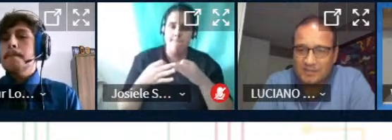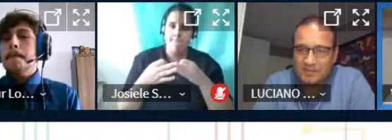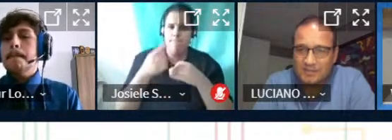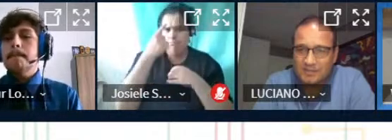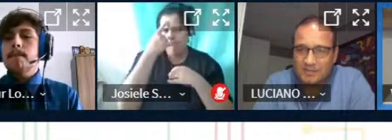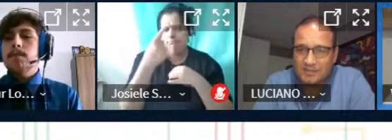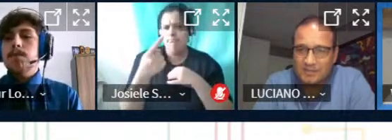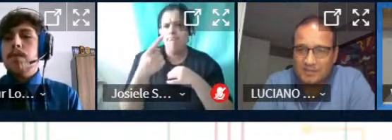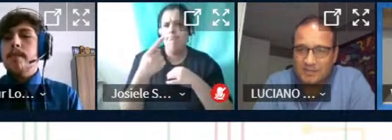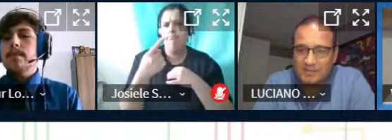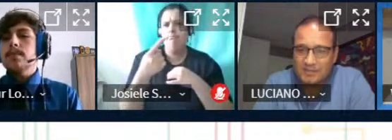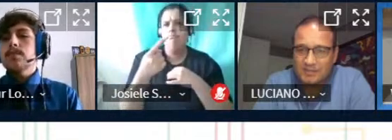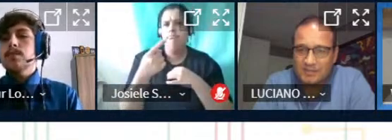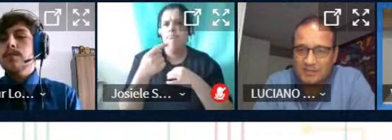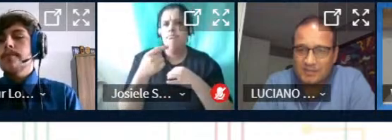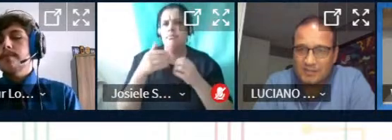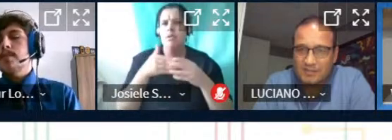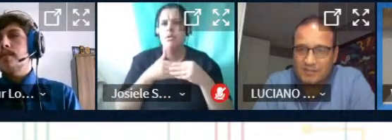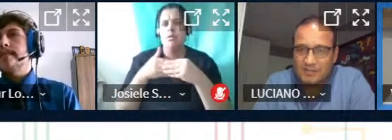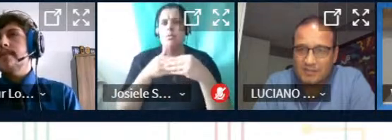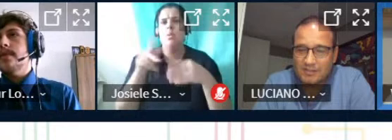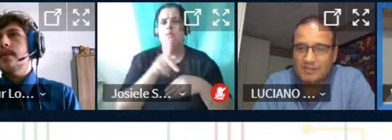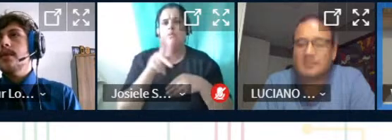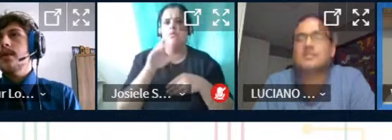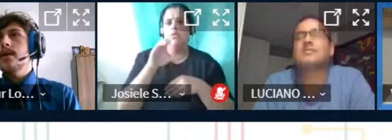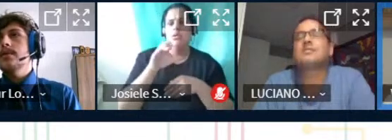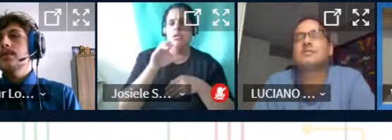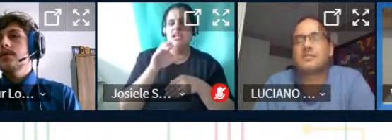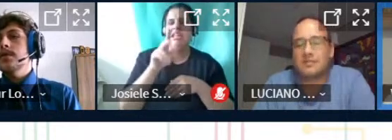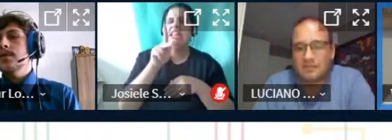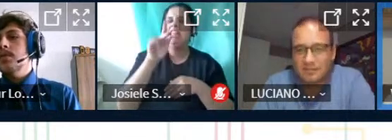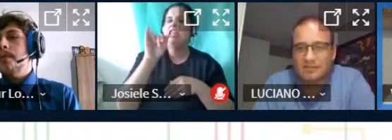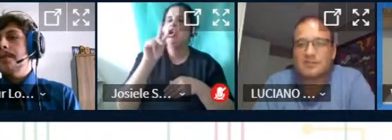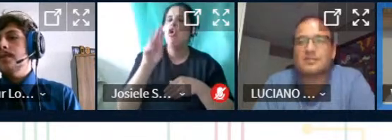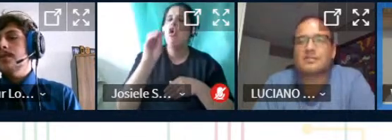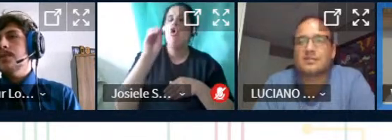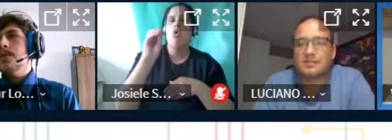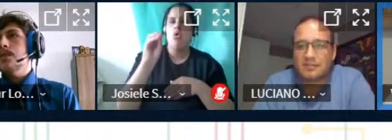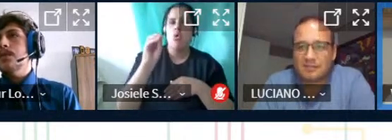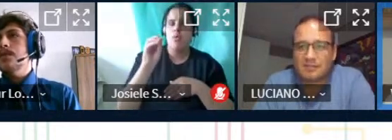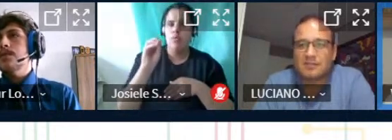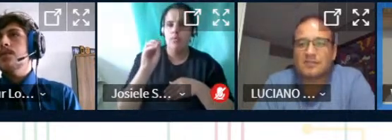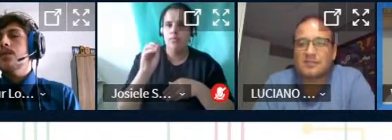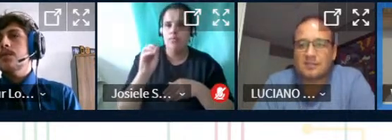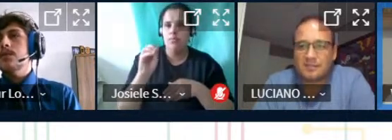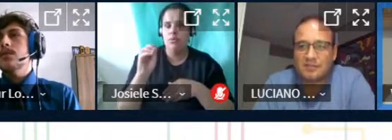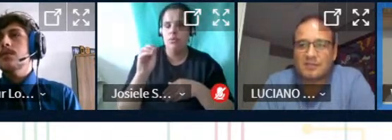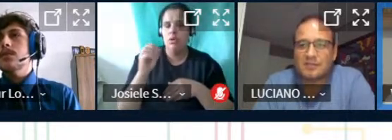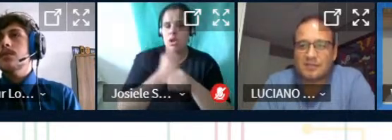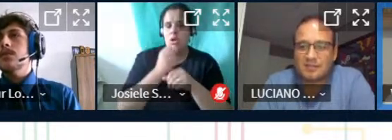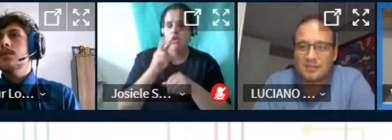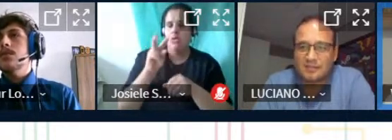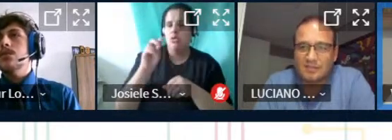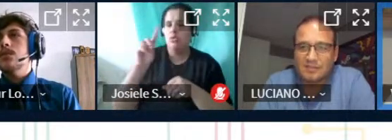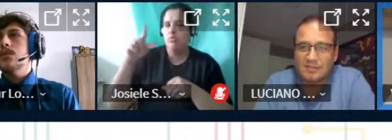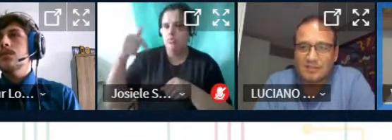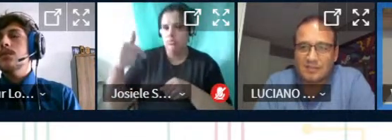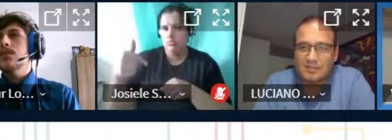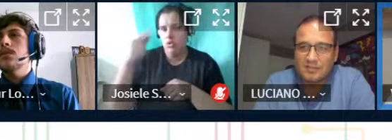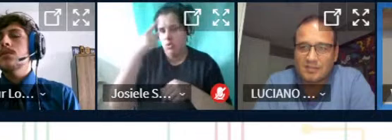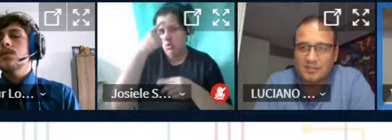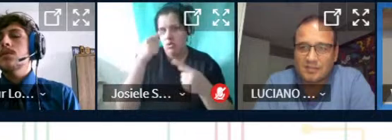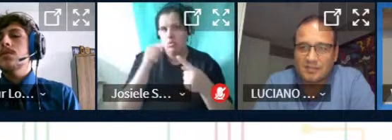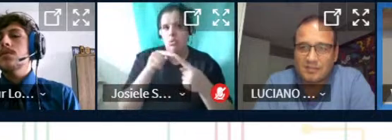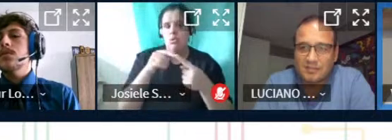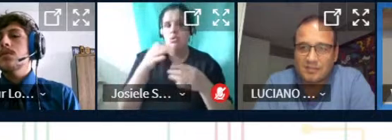idealizado e coordenado pelo professor Cristiano pelo Kiko durante a partir de 2017 e o objetivo